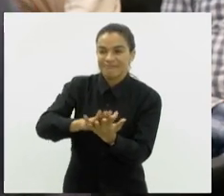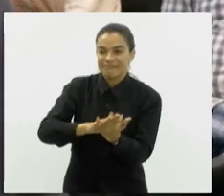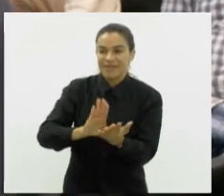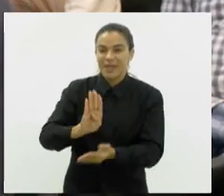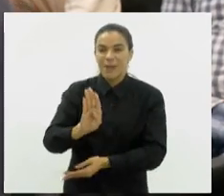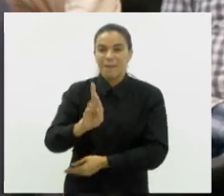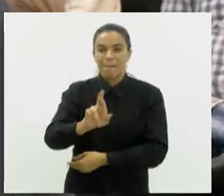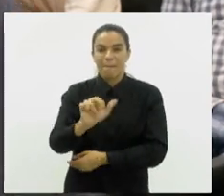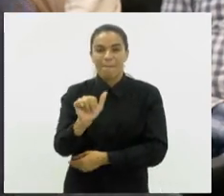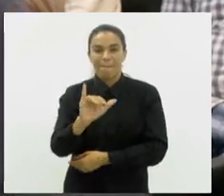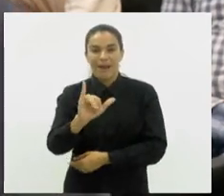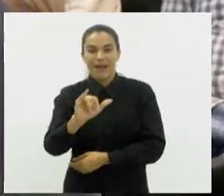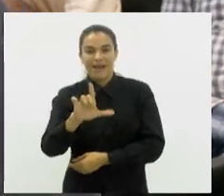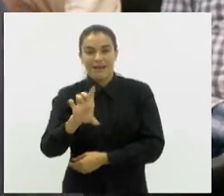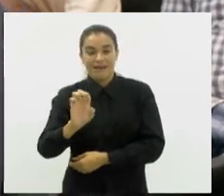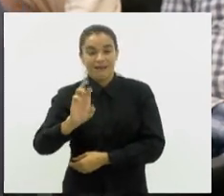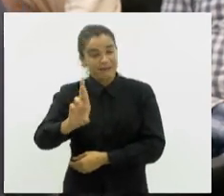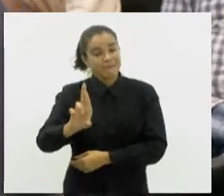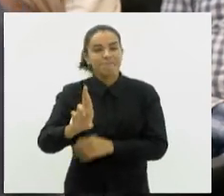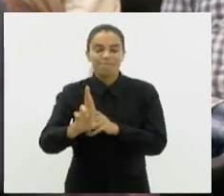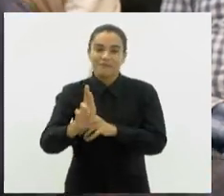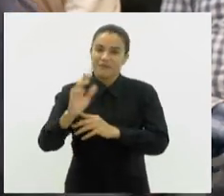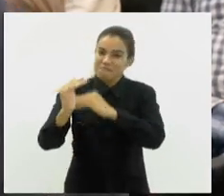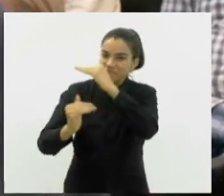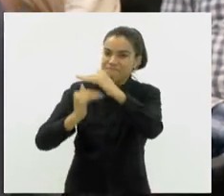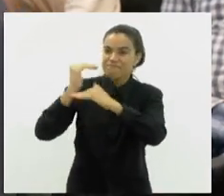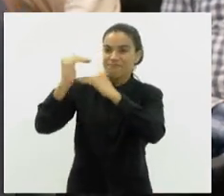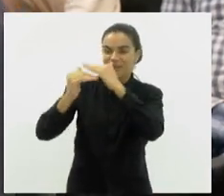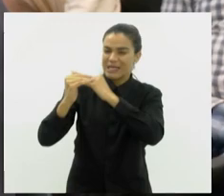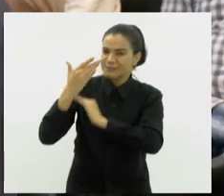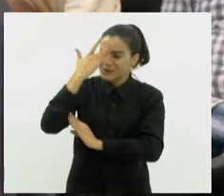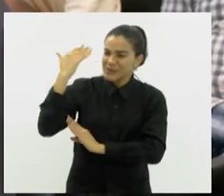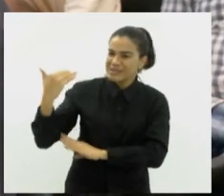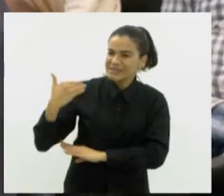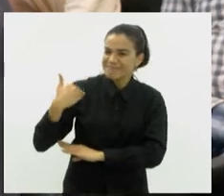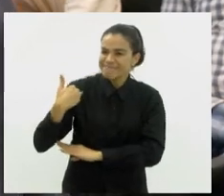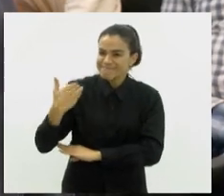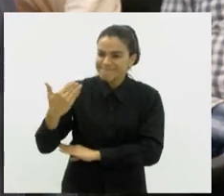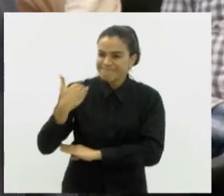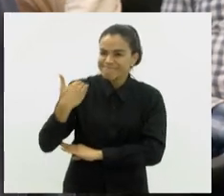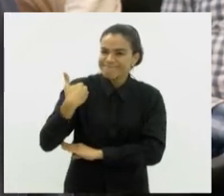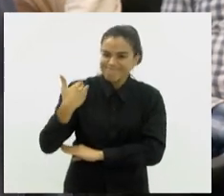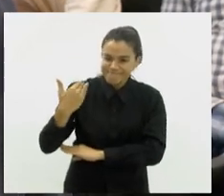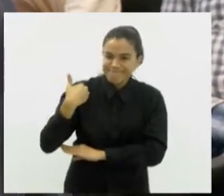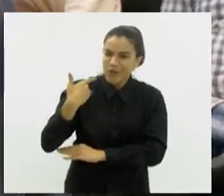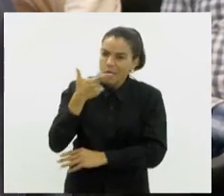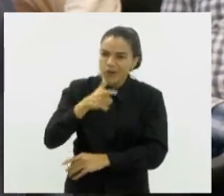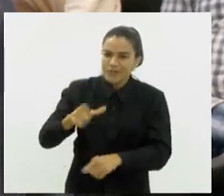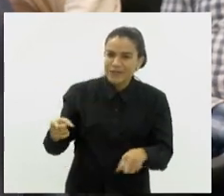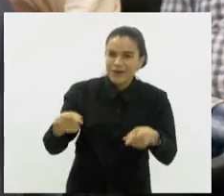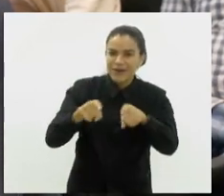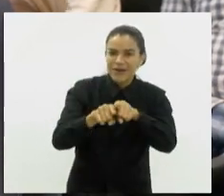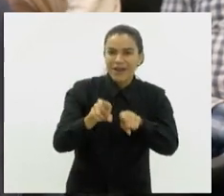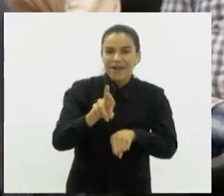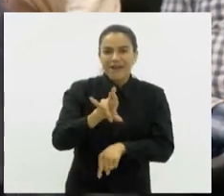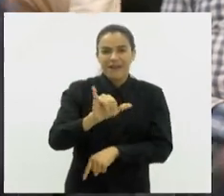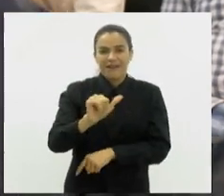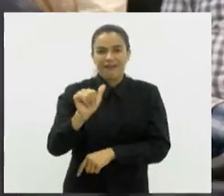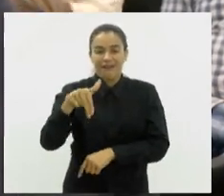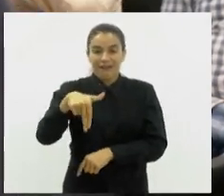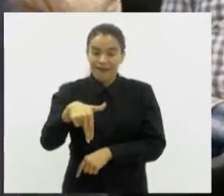onde vai ser um grande avanço. As pessoas nos cobravam muito isso. Nós conseguimos fazer uma parceria com a Rian, onde